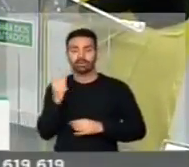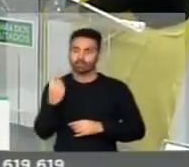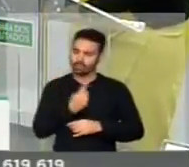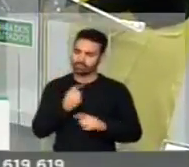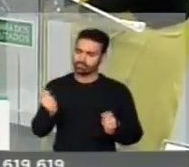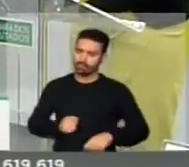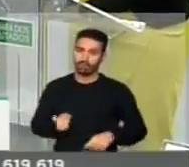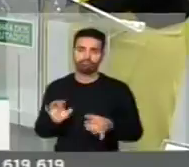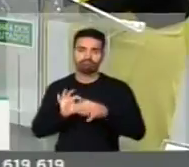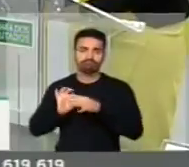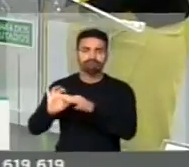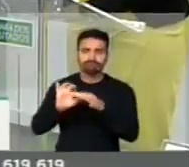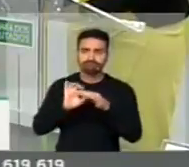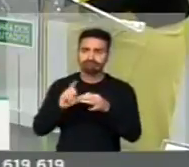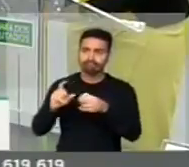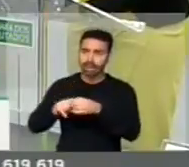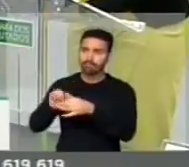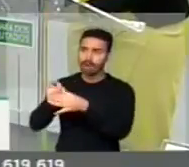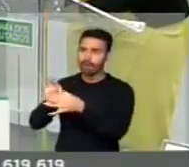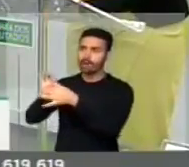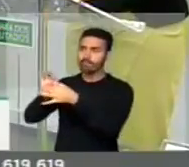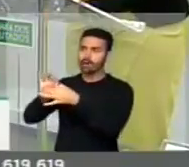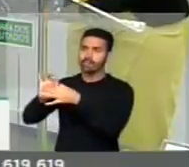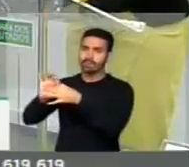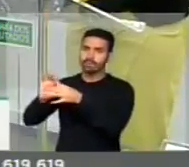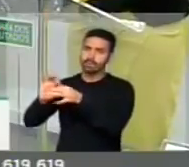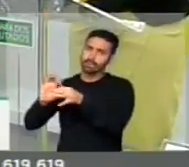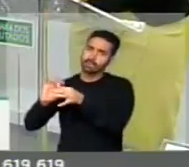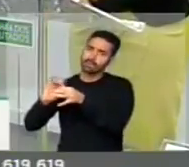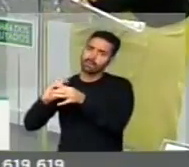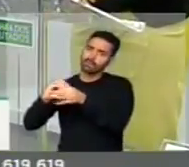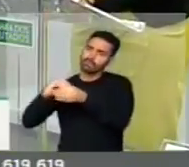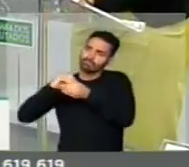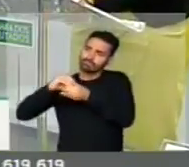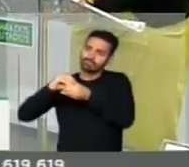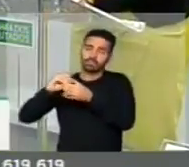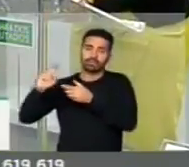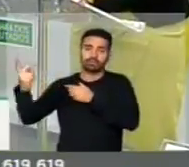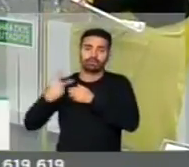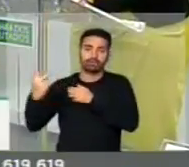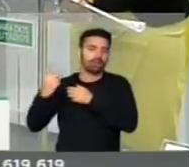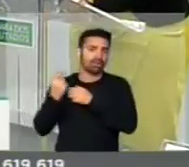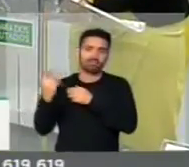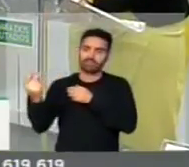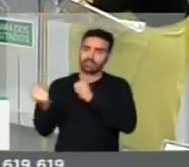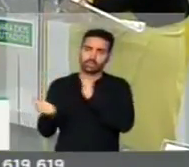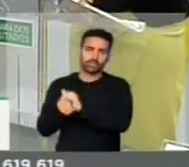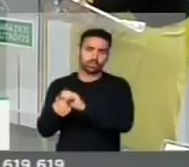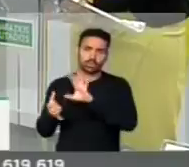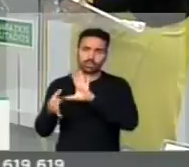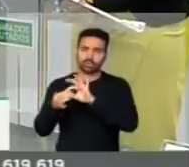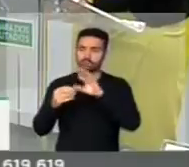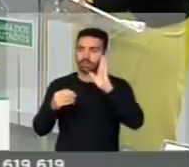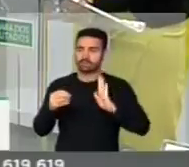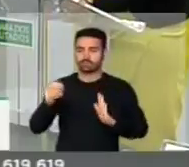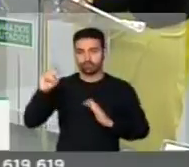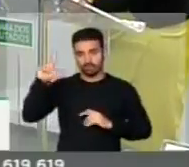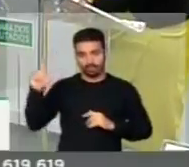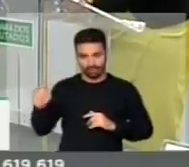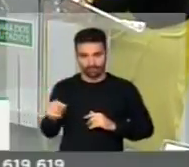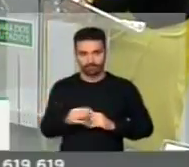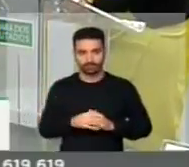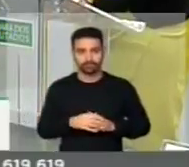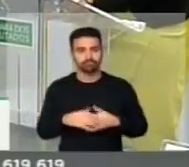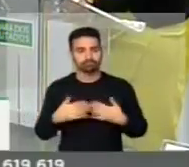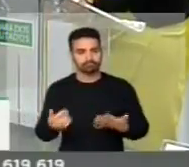integrar muito mais esse laço infinito que é o laço da Itália com o Brasil. Então, eu acho que são